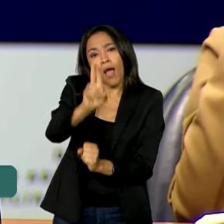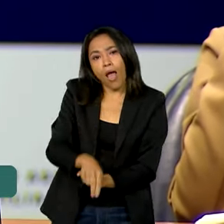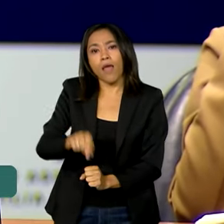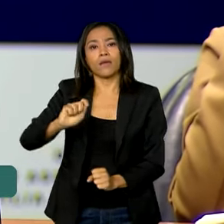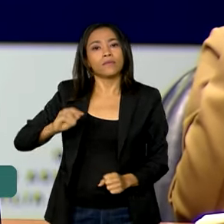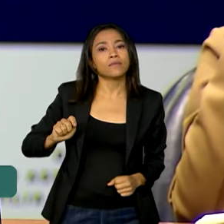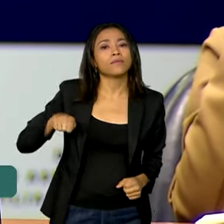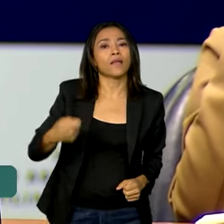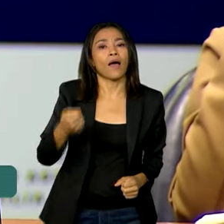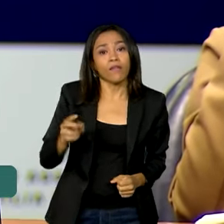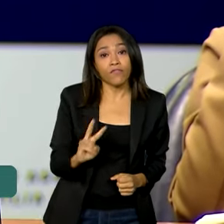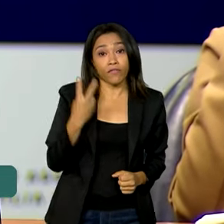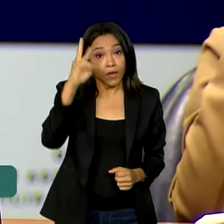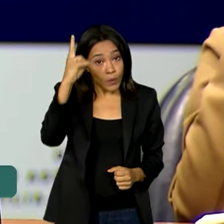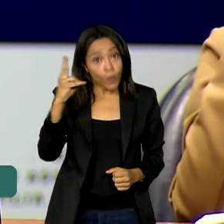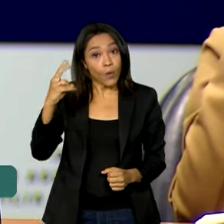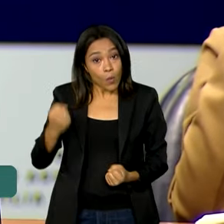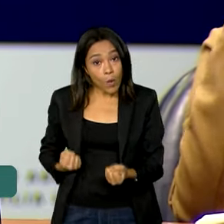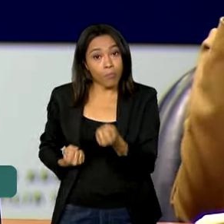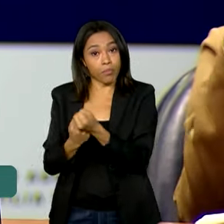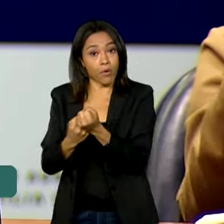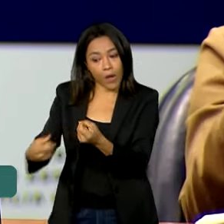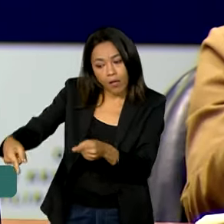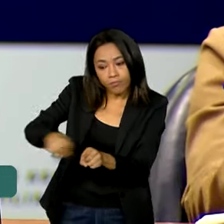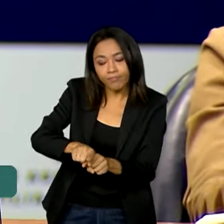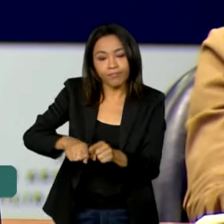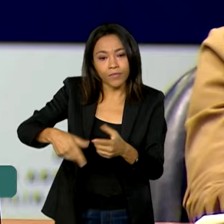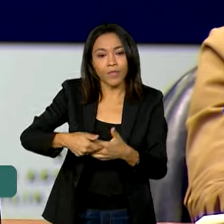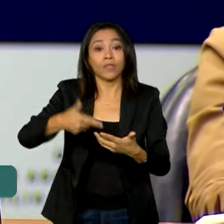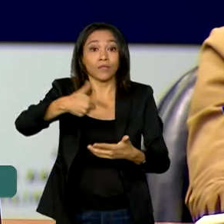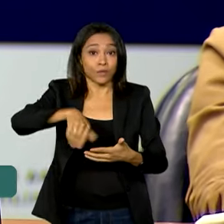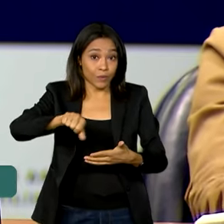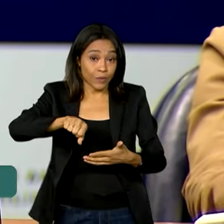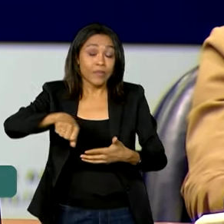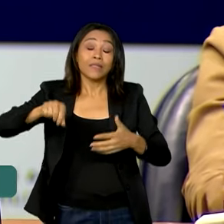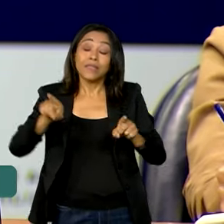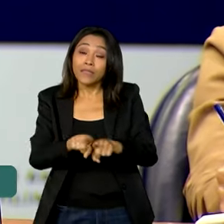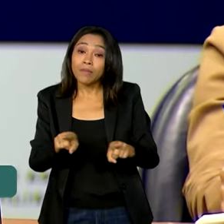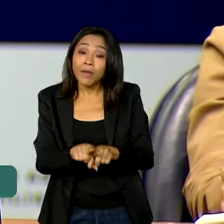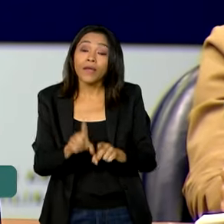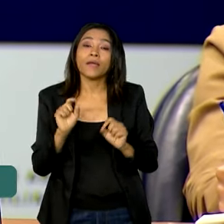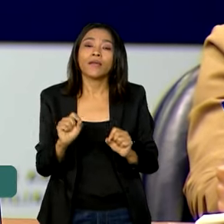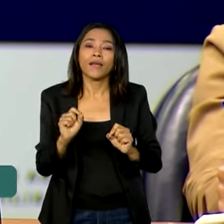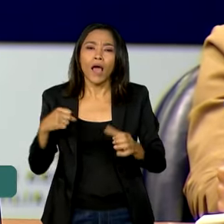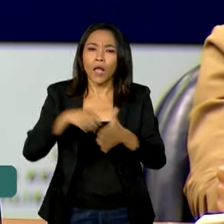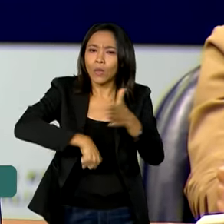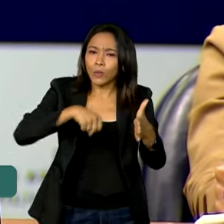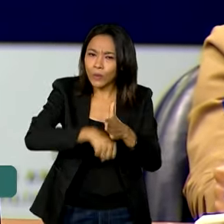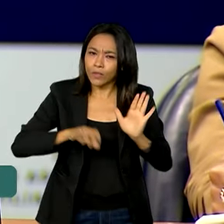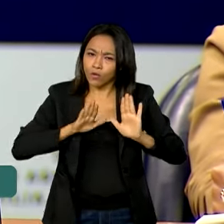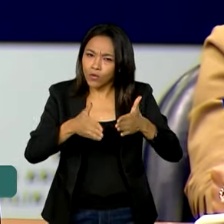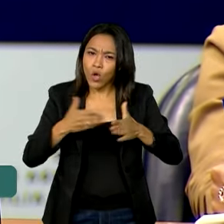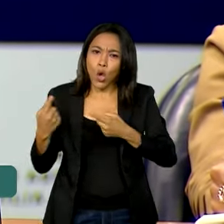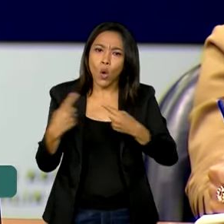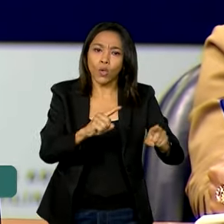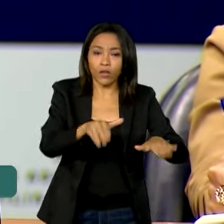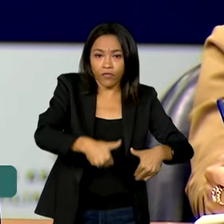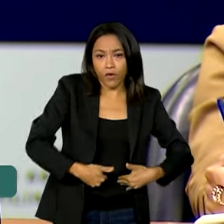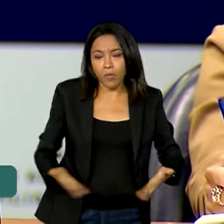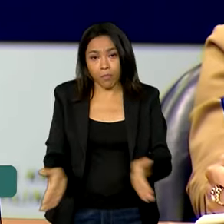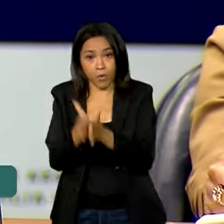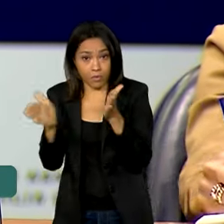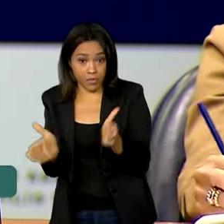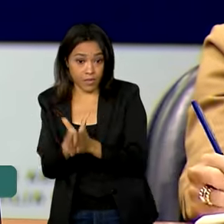valorizar a força da cooperação sul-sul e prioridade da luta contra a fome e a pobreza que